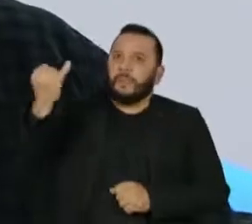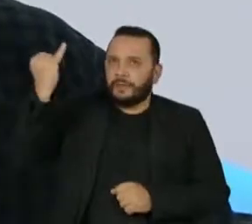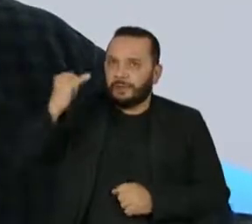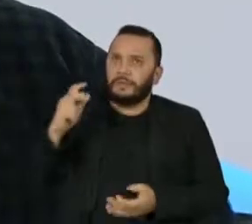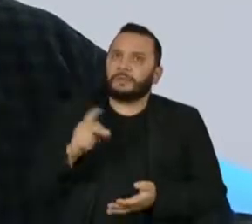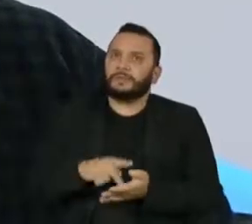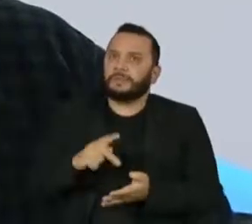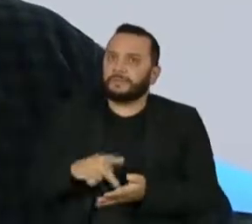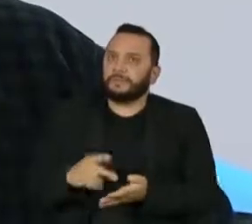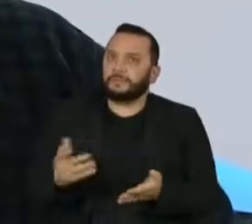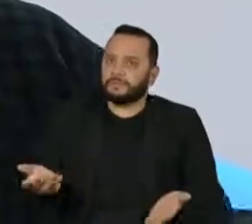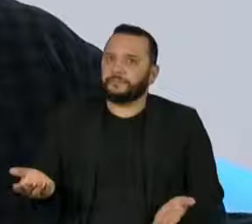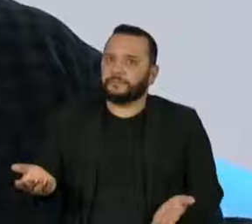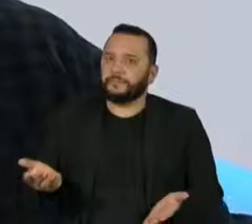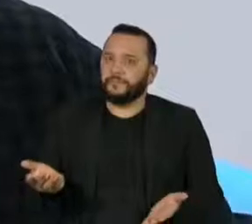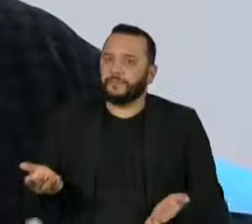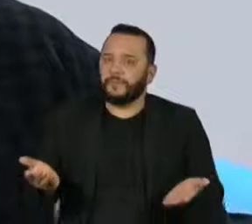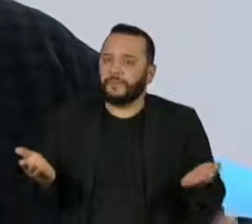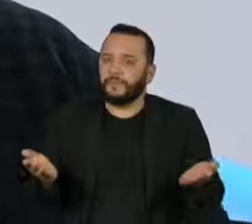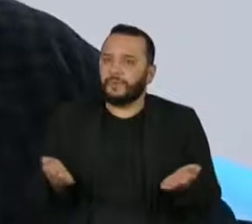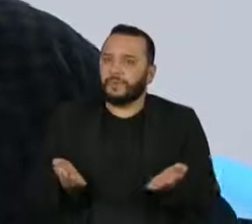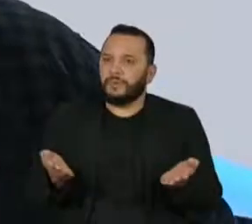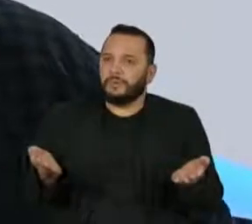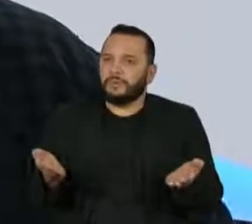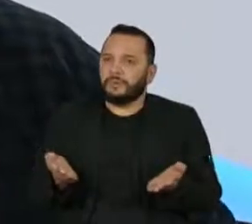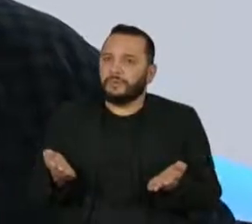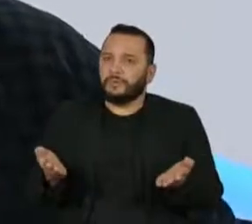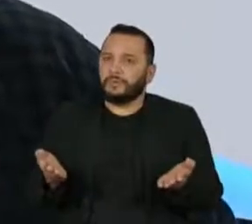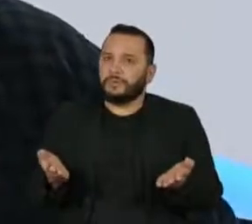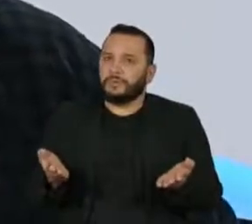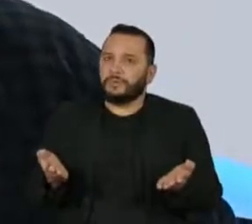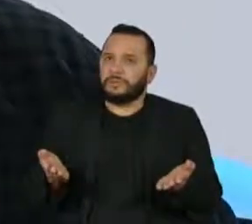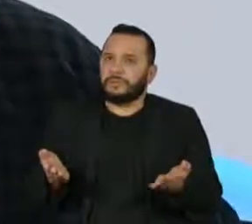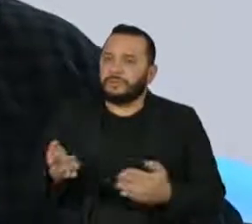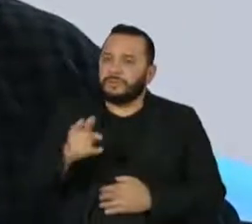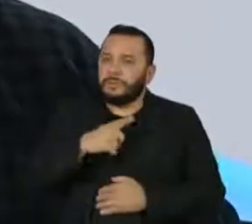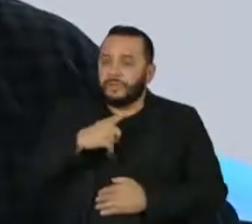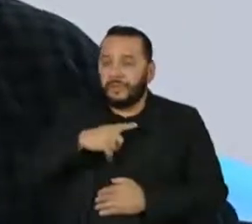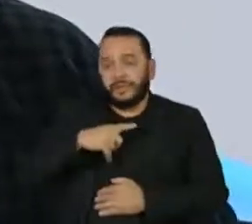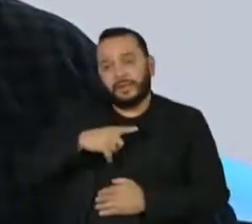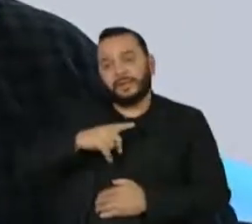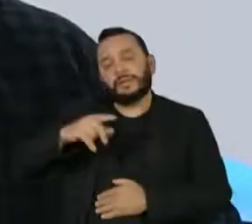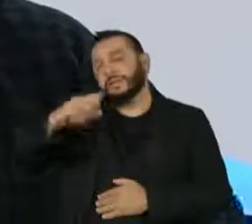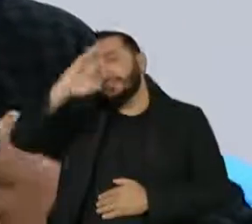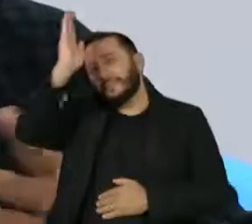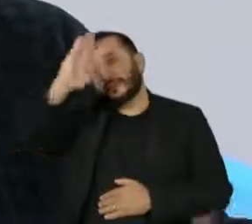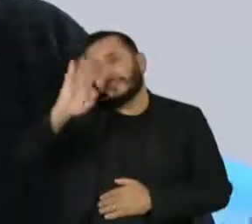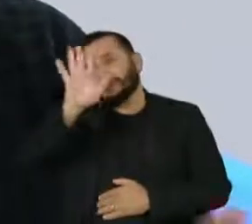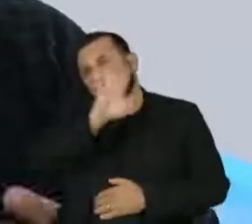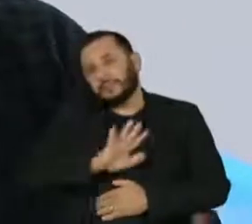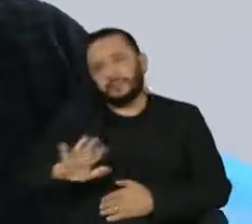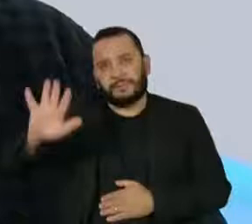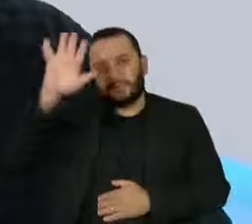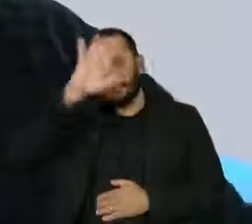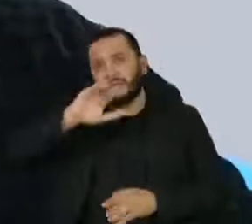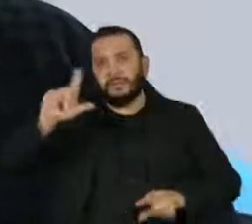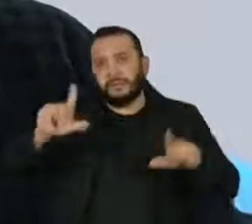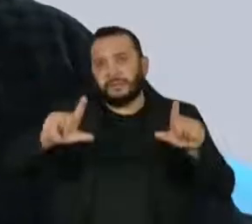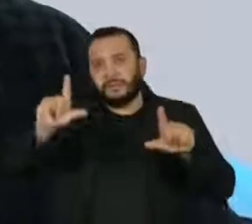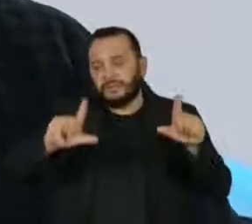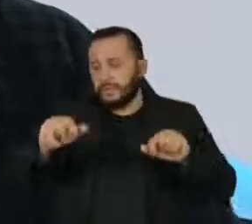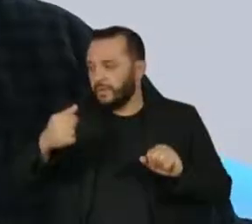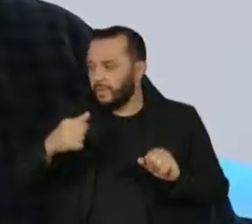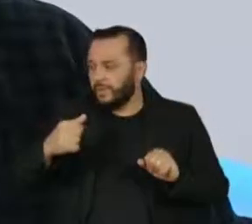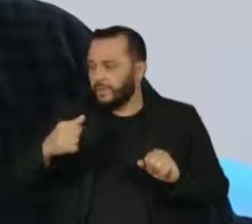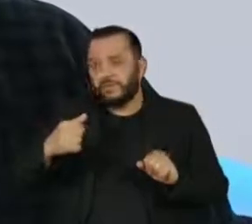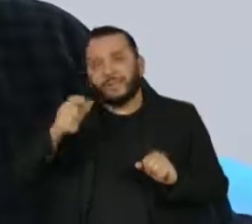já existe um interesse da mídia nacional, eu estou aqui, nunca imaginava que